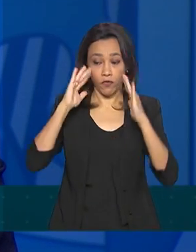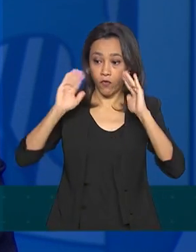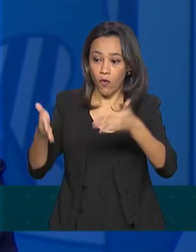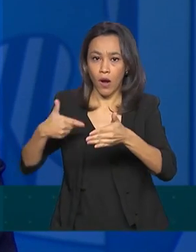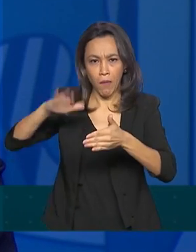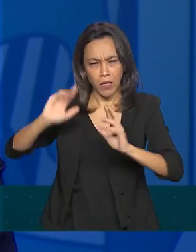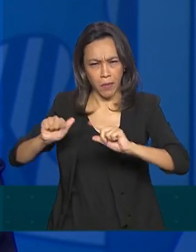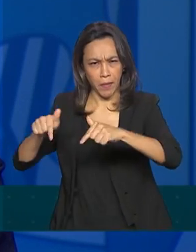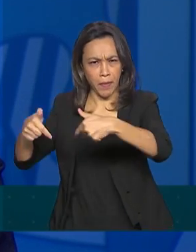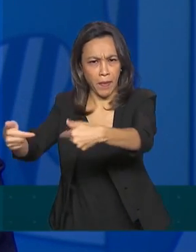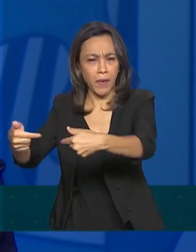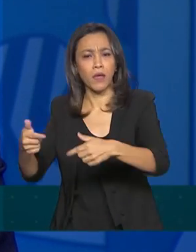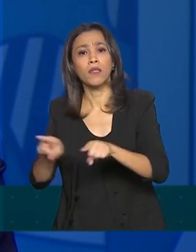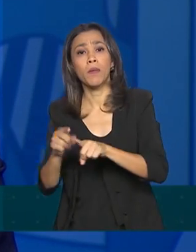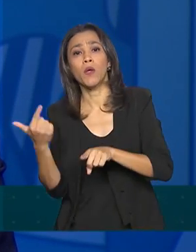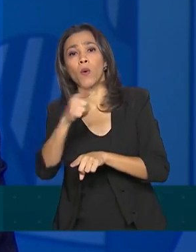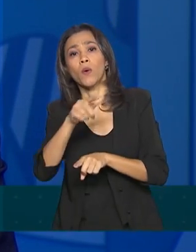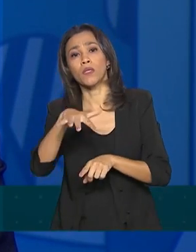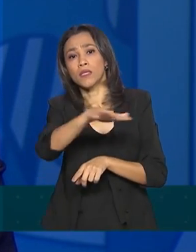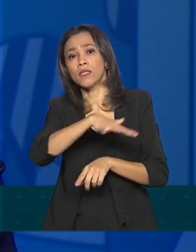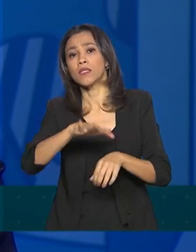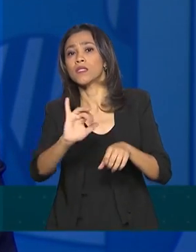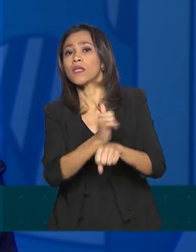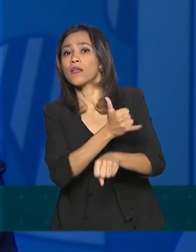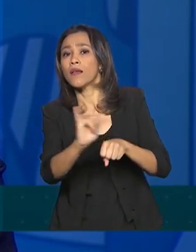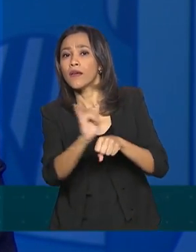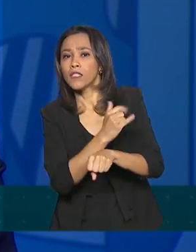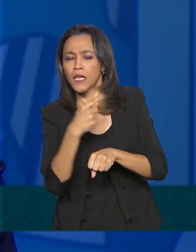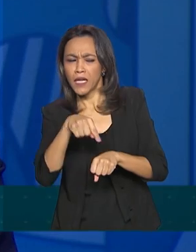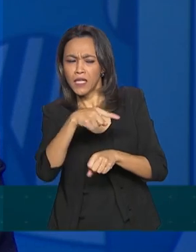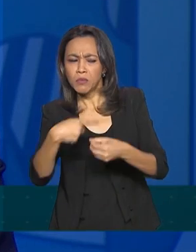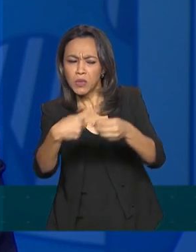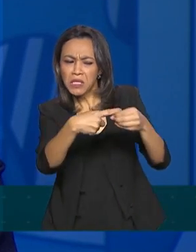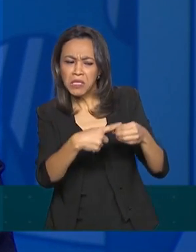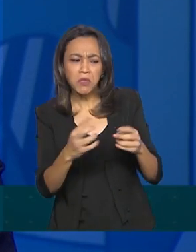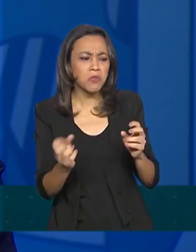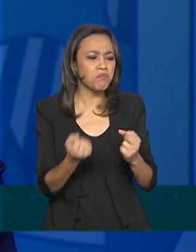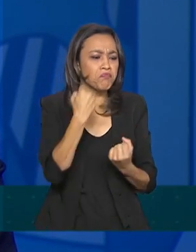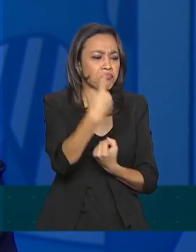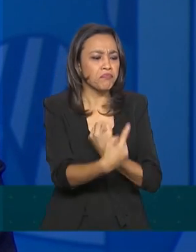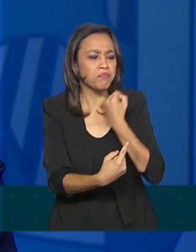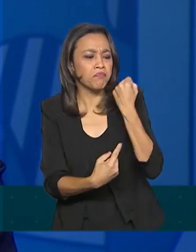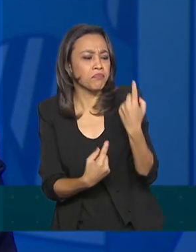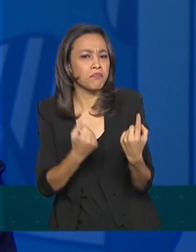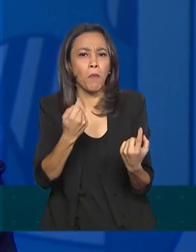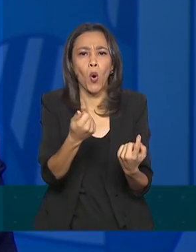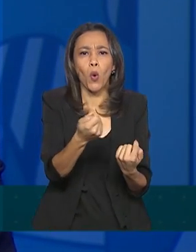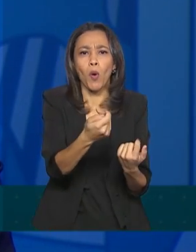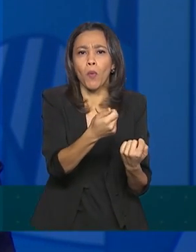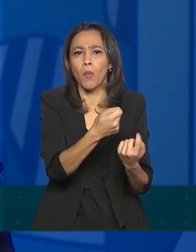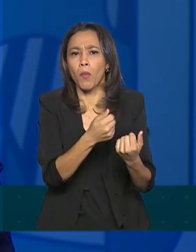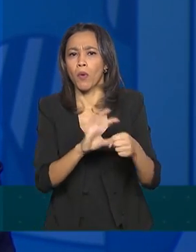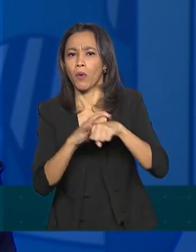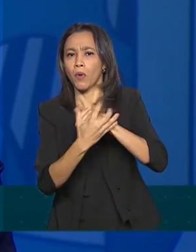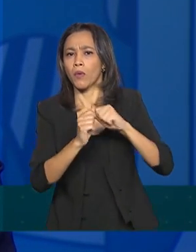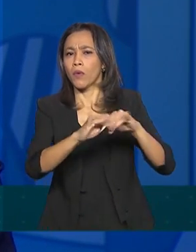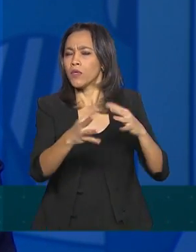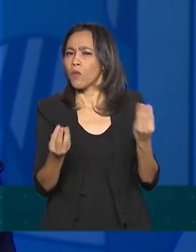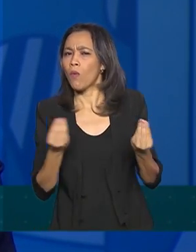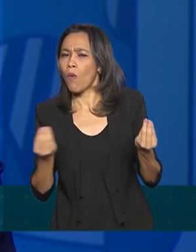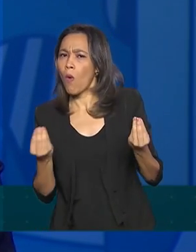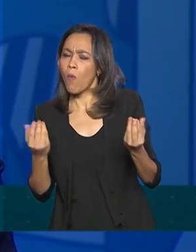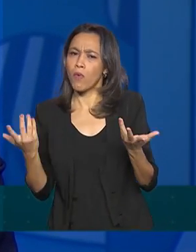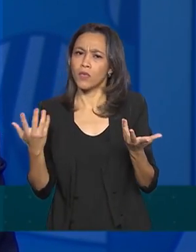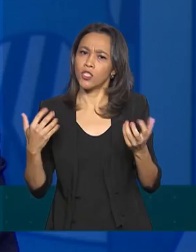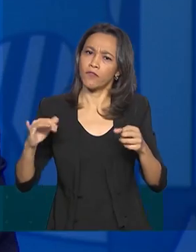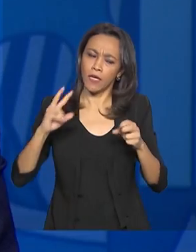como também outras estratégias para aqueles municípios que não têm casos ou que têm poucos casos e de que forma vai se dar